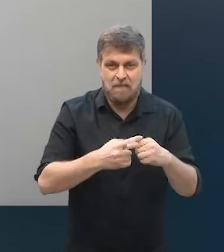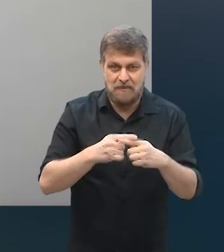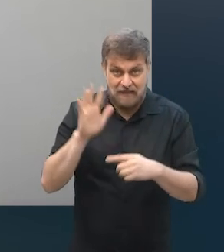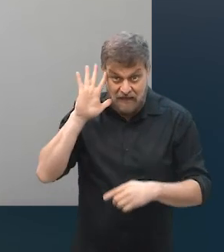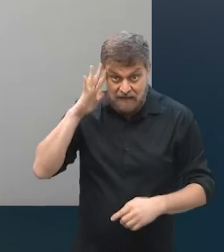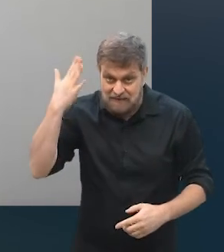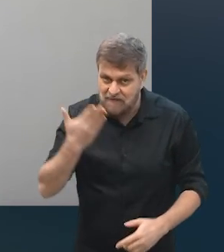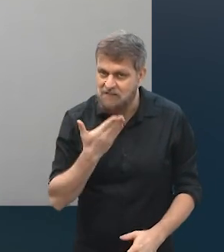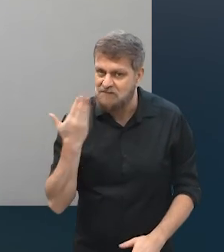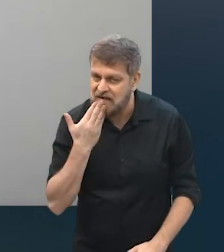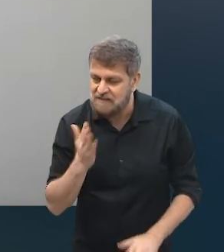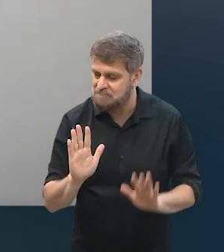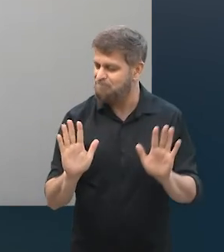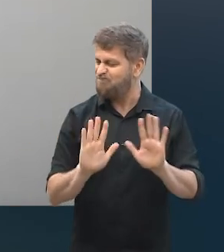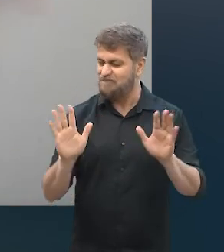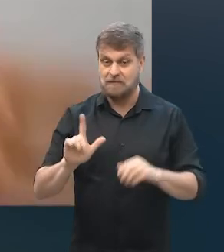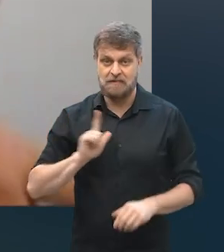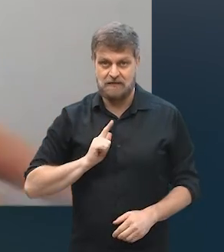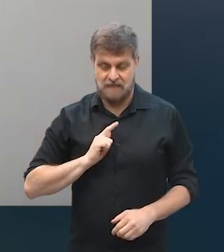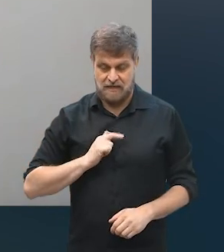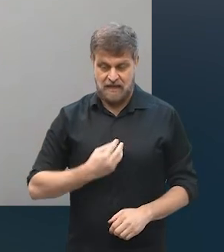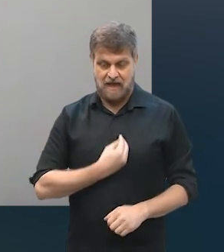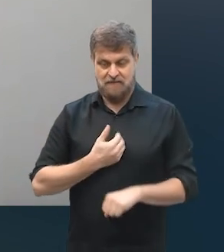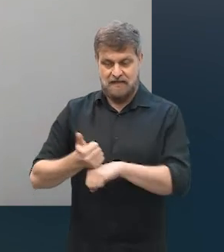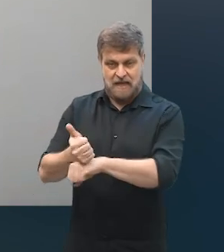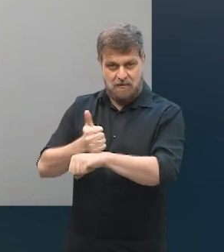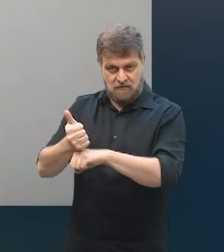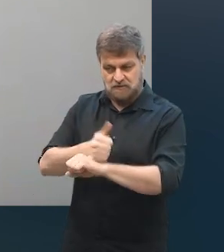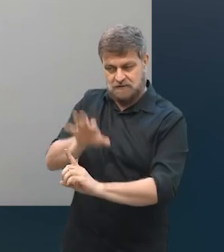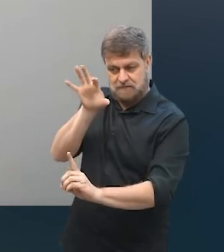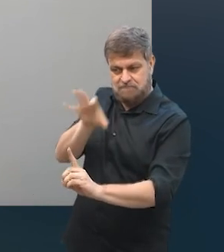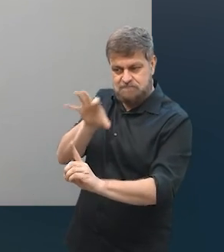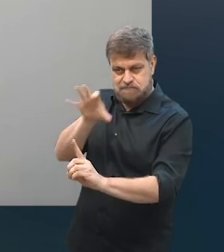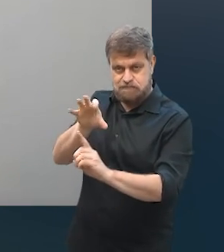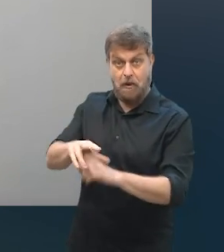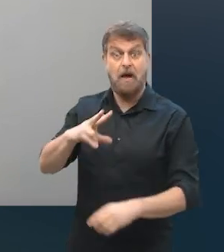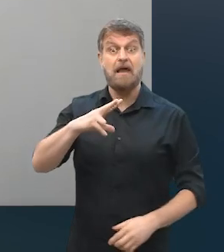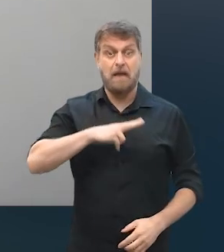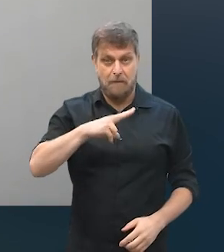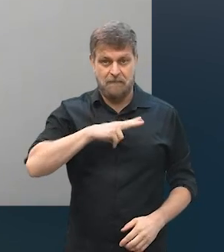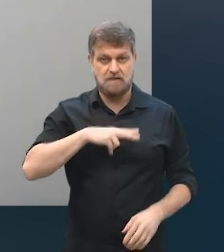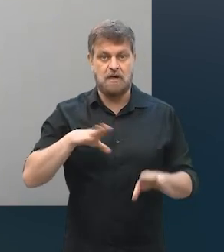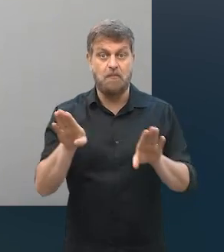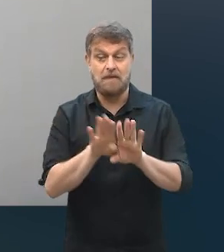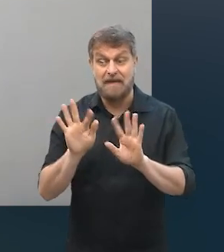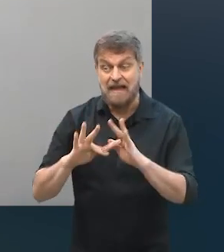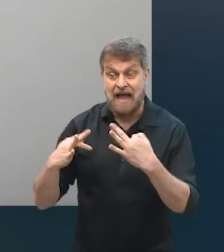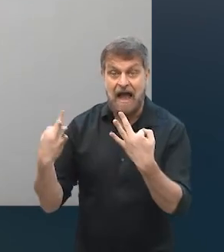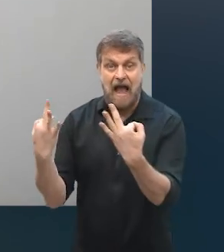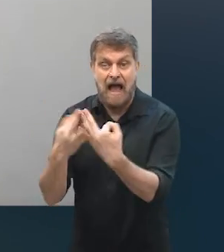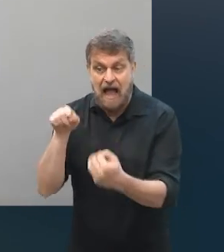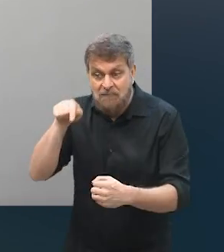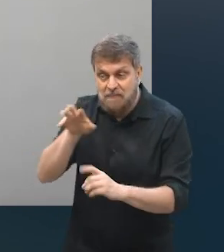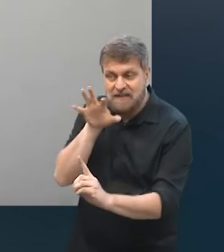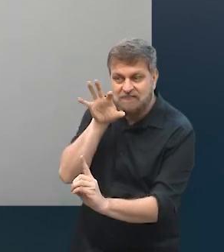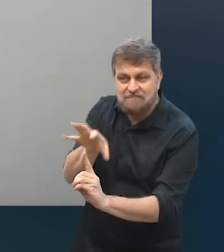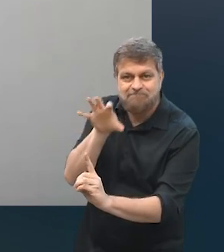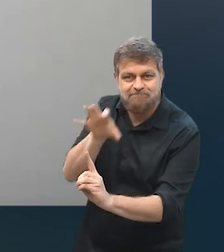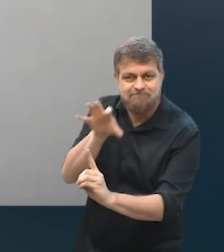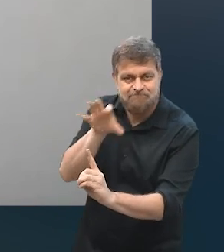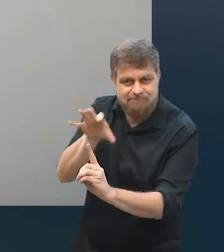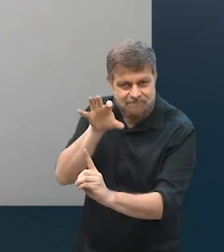fácil, vai ter impacto na vida profissional, vai ter impacto na vida pessoal, inclusive da família, vai ter impacto grande